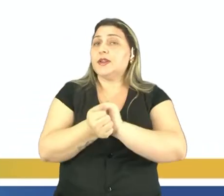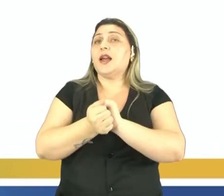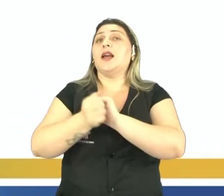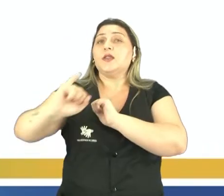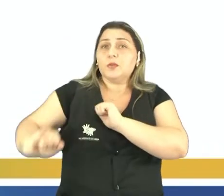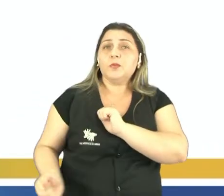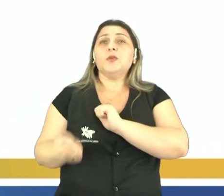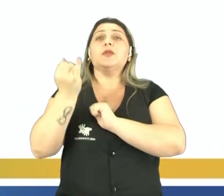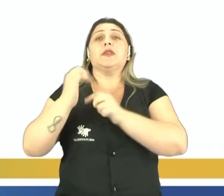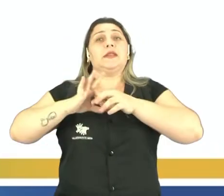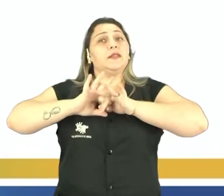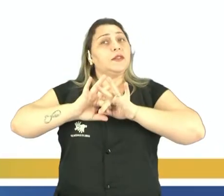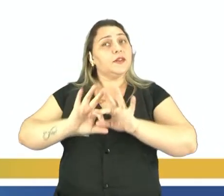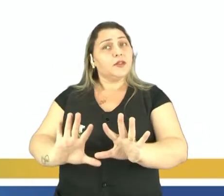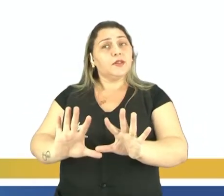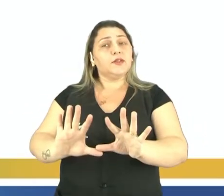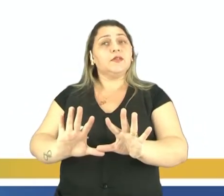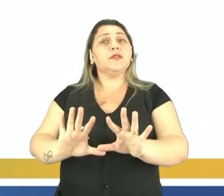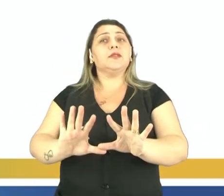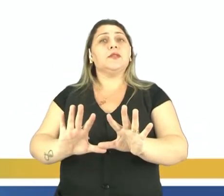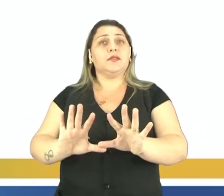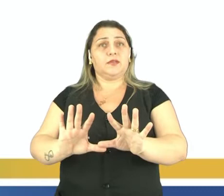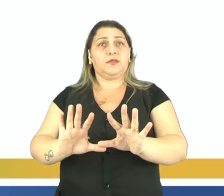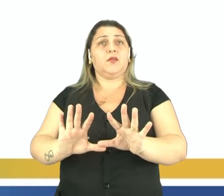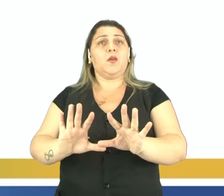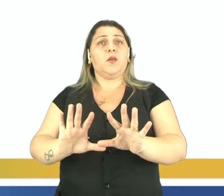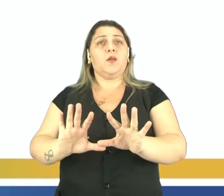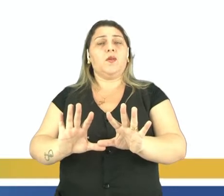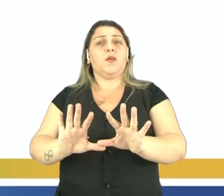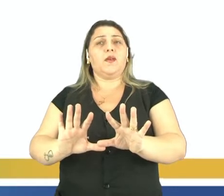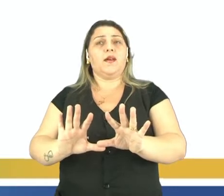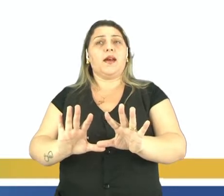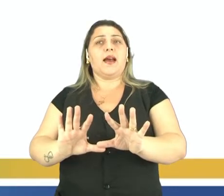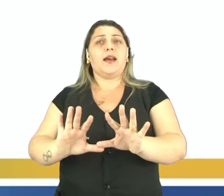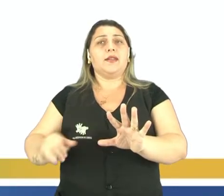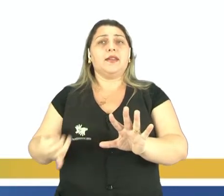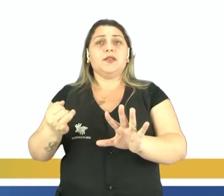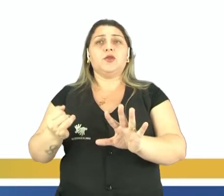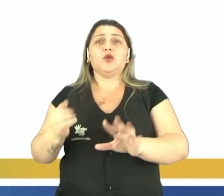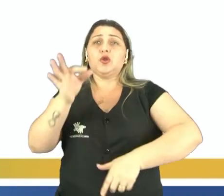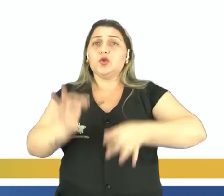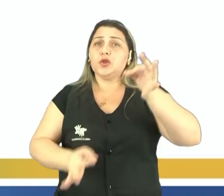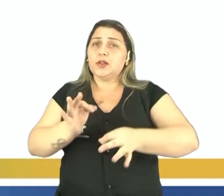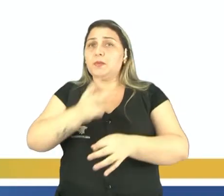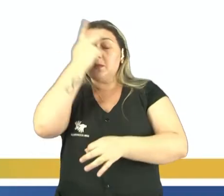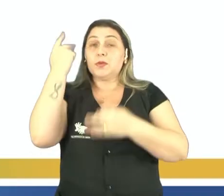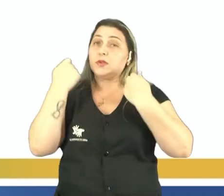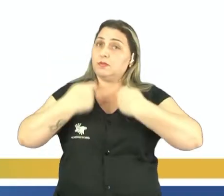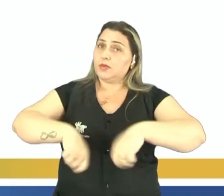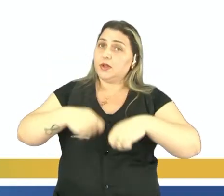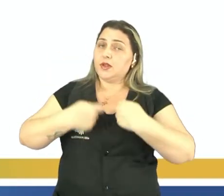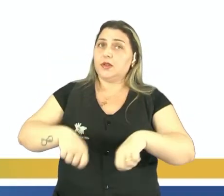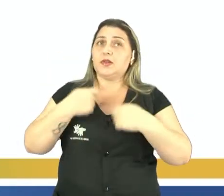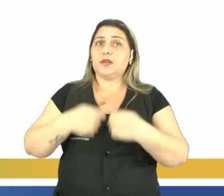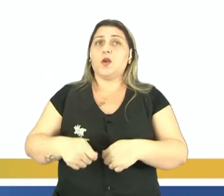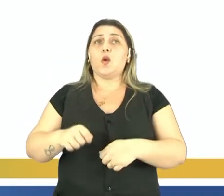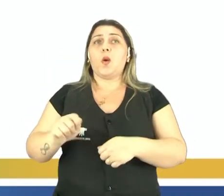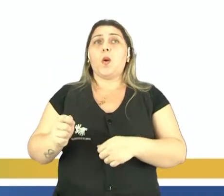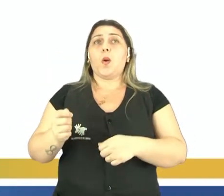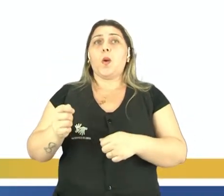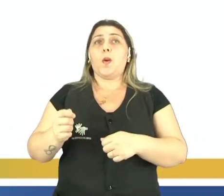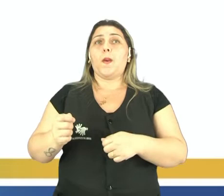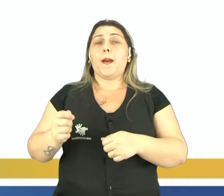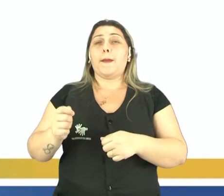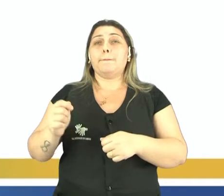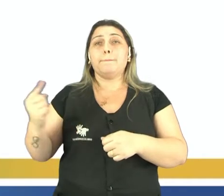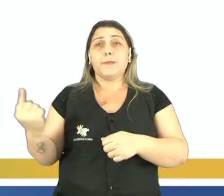oportunidades deixando as justas, ou seja, adaptar as oportunidades dando justiça para quem precisa, né? No caso aí, como o maior não precisa